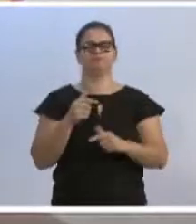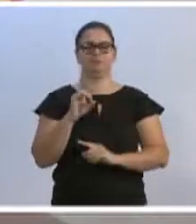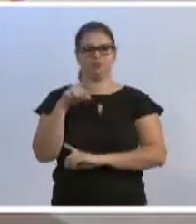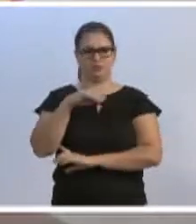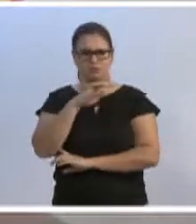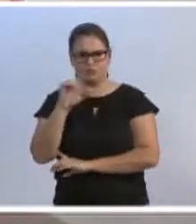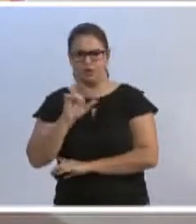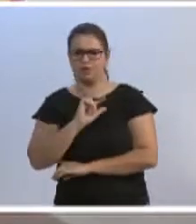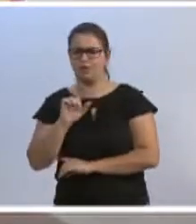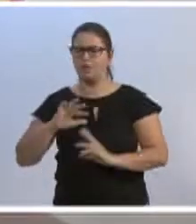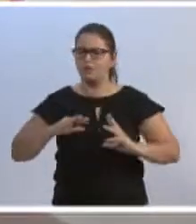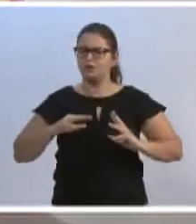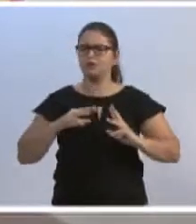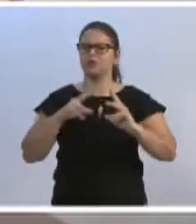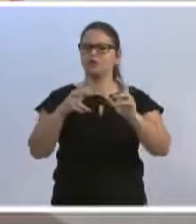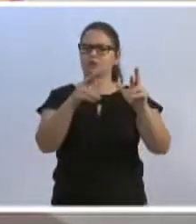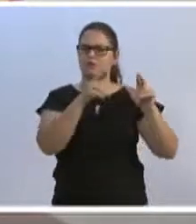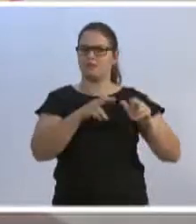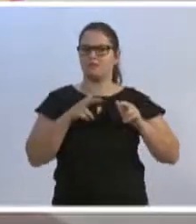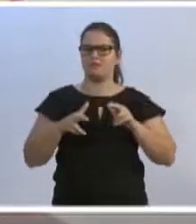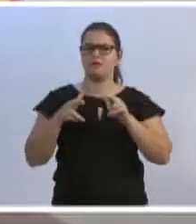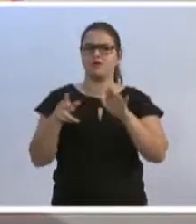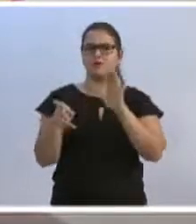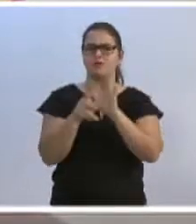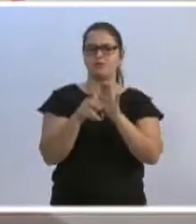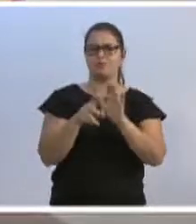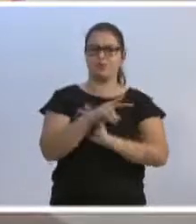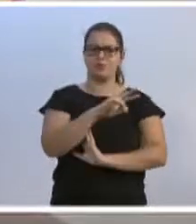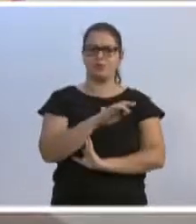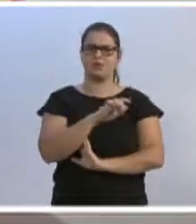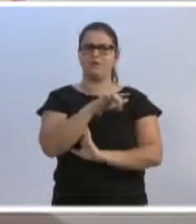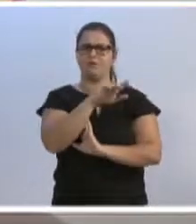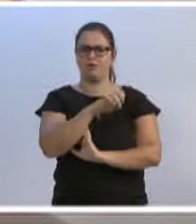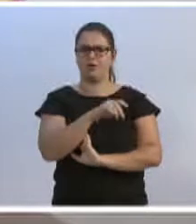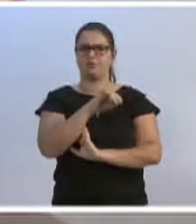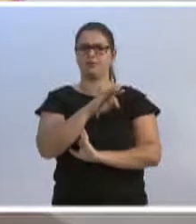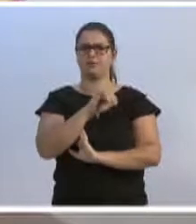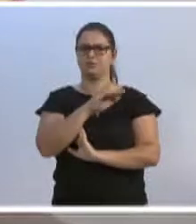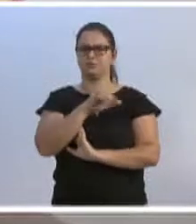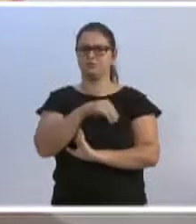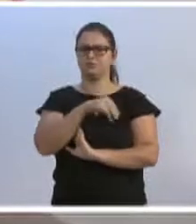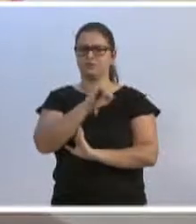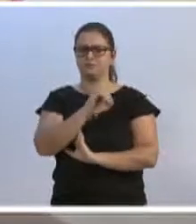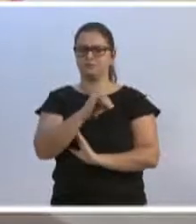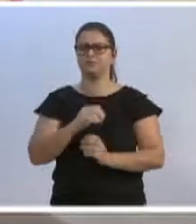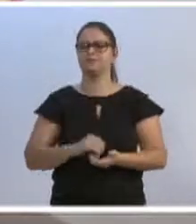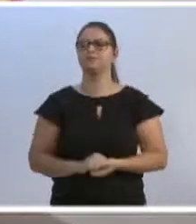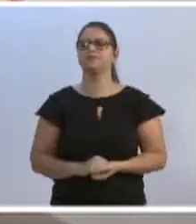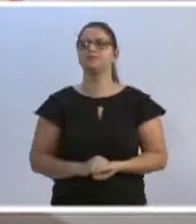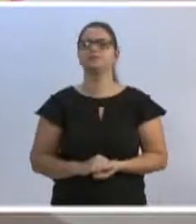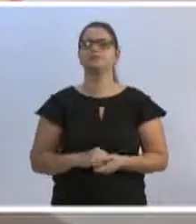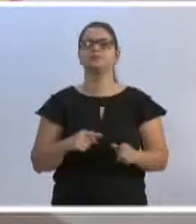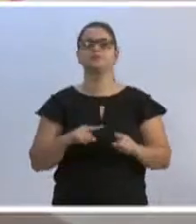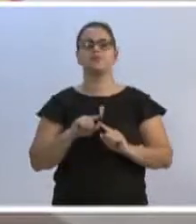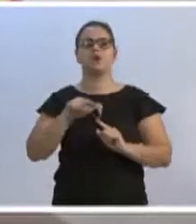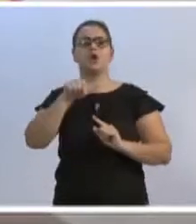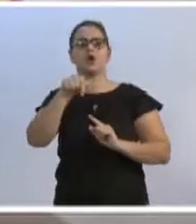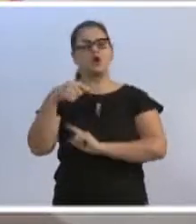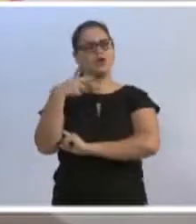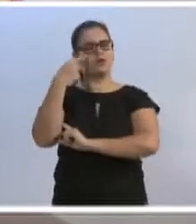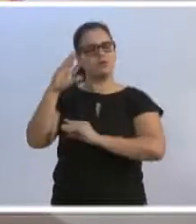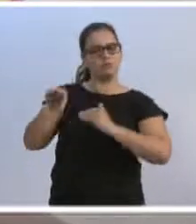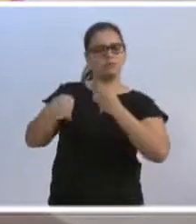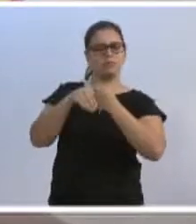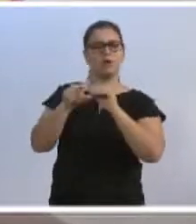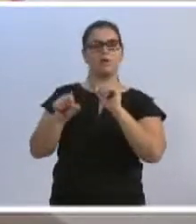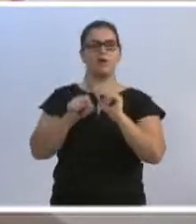aqui em Blumenau, mas atende toda a região aqui do Vale do Itajaí. Quero, na toada de outros vereadores, que